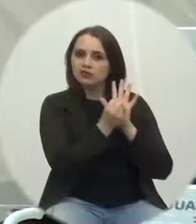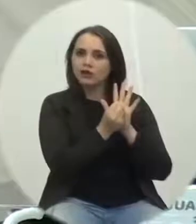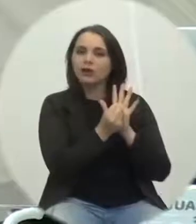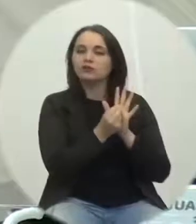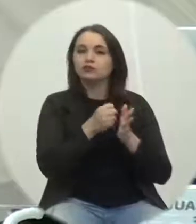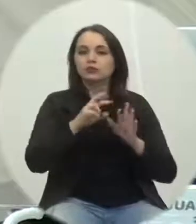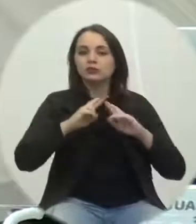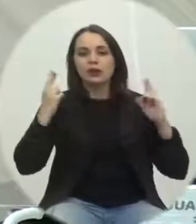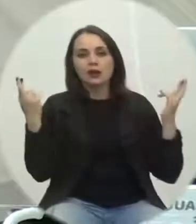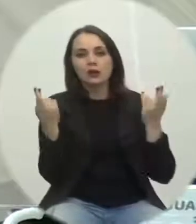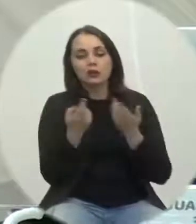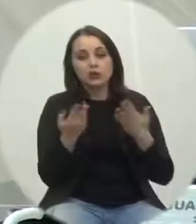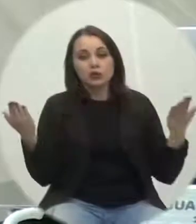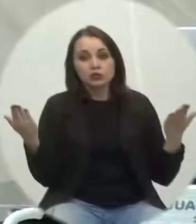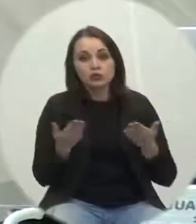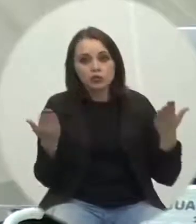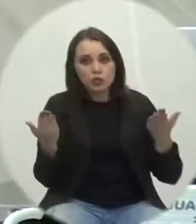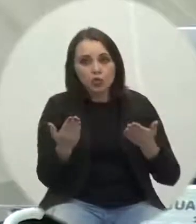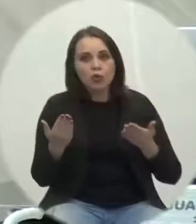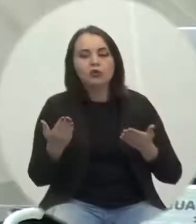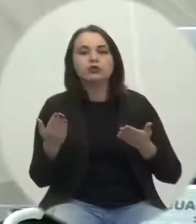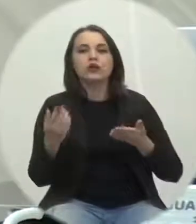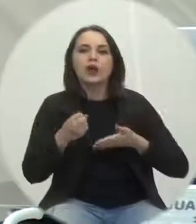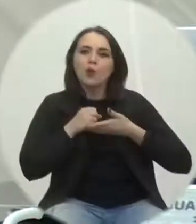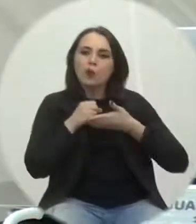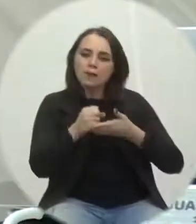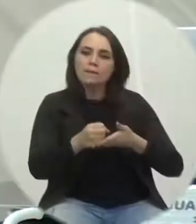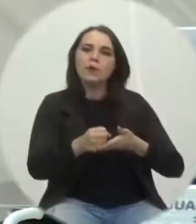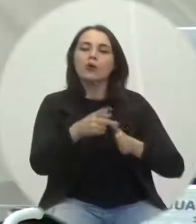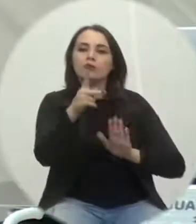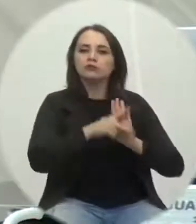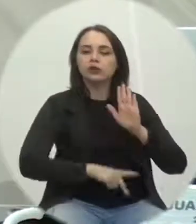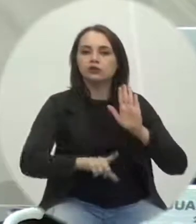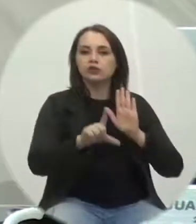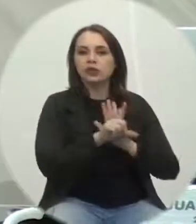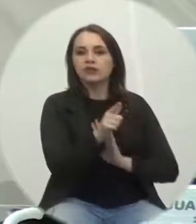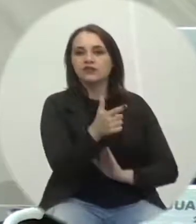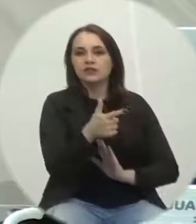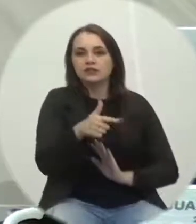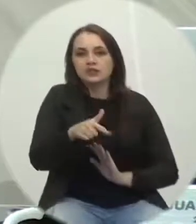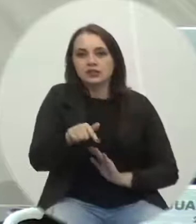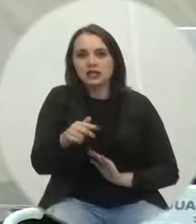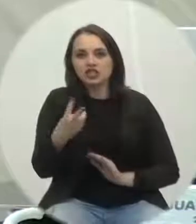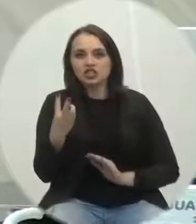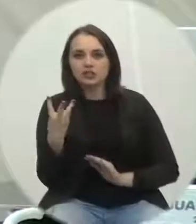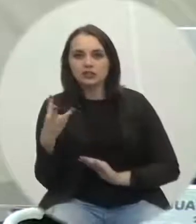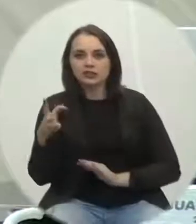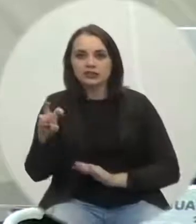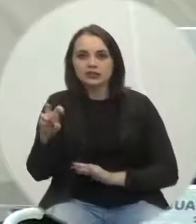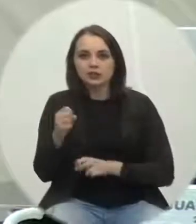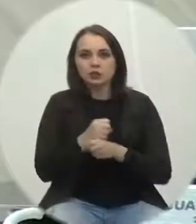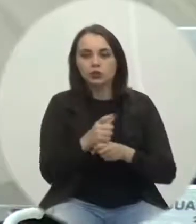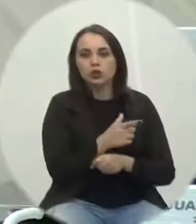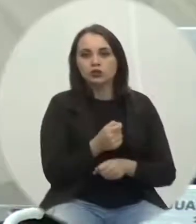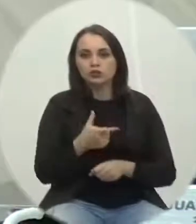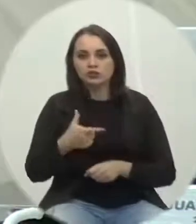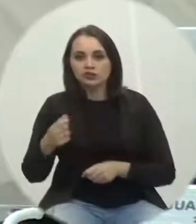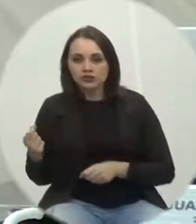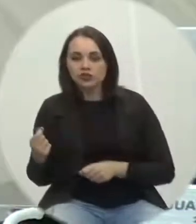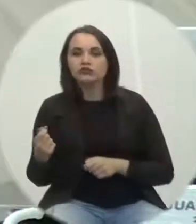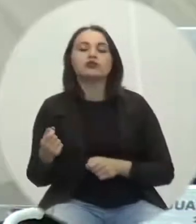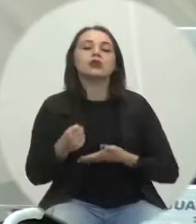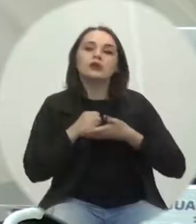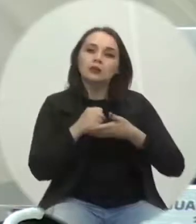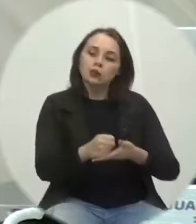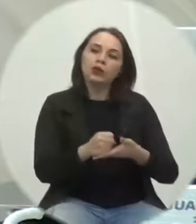legislativa moção de apoio a PL 2735 barra 2020 de autoria do deputado federal Ricardo Gui de PSD